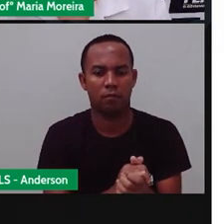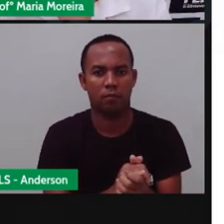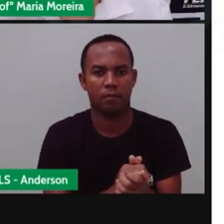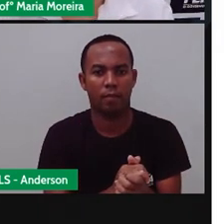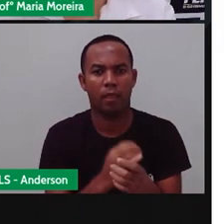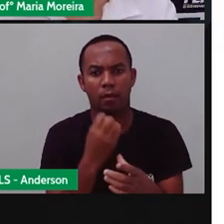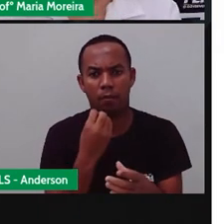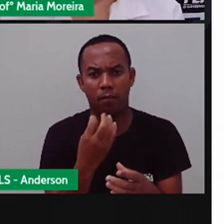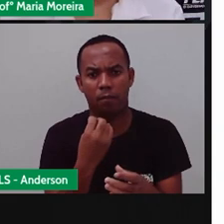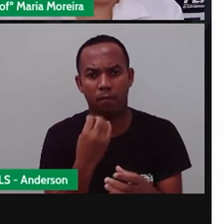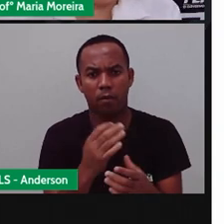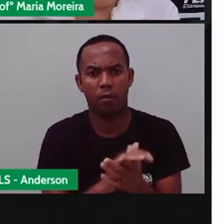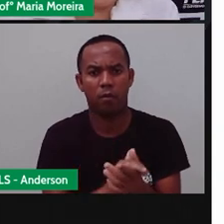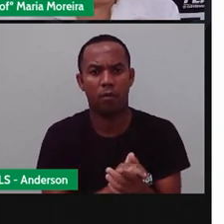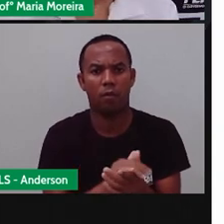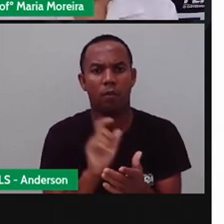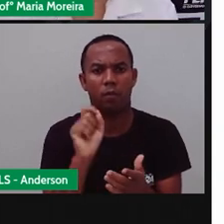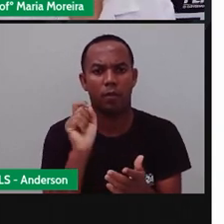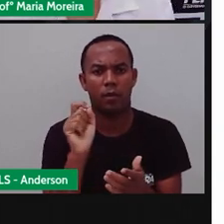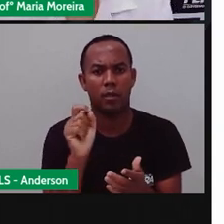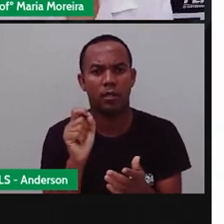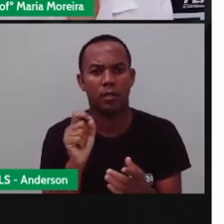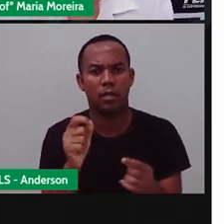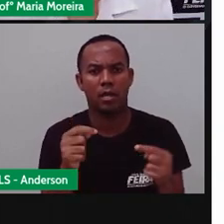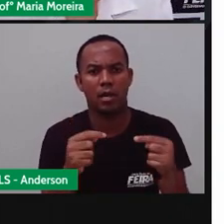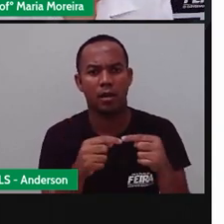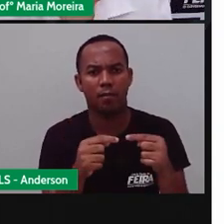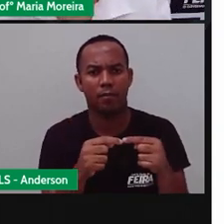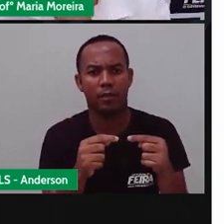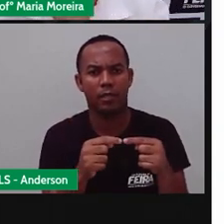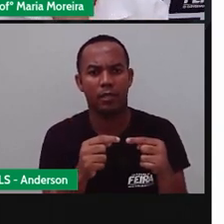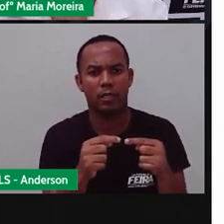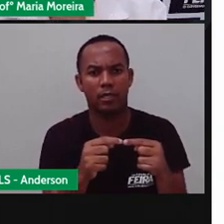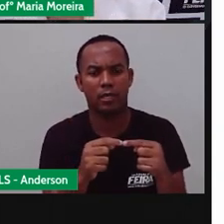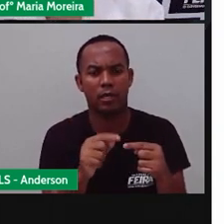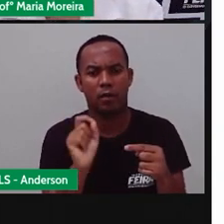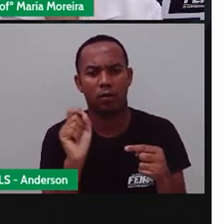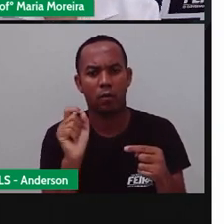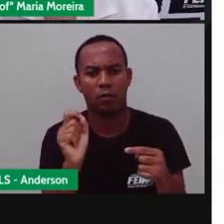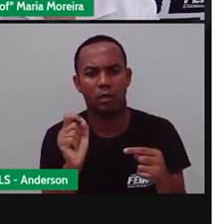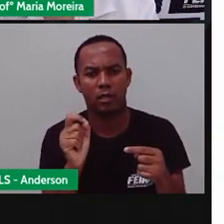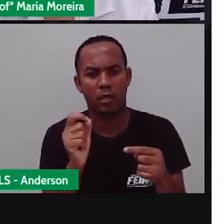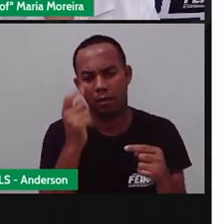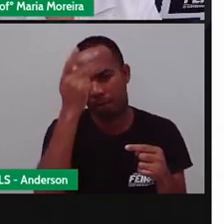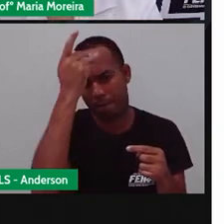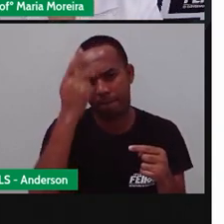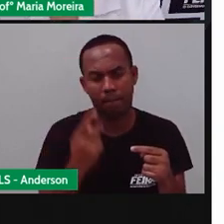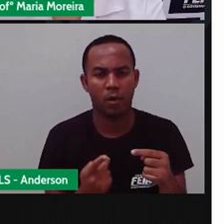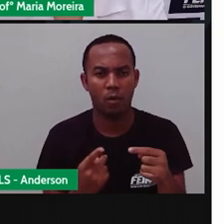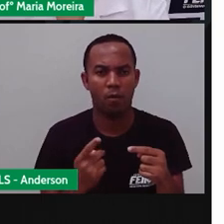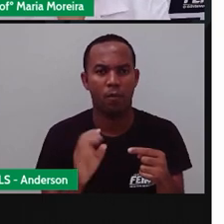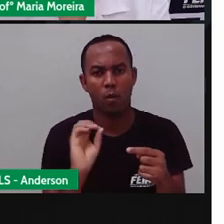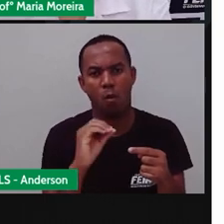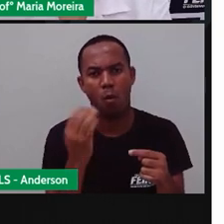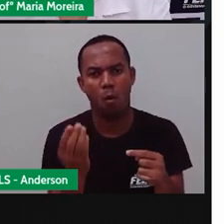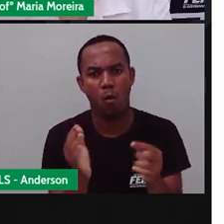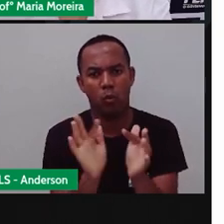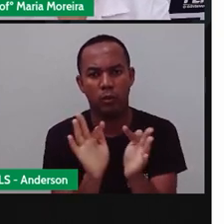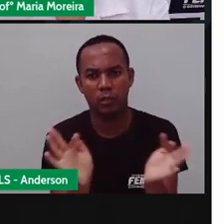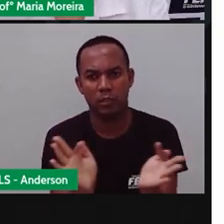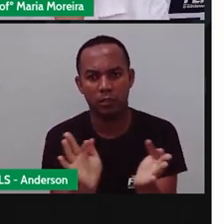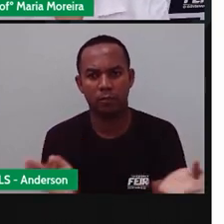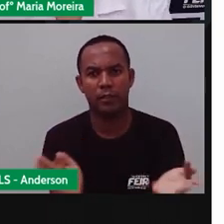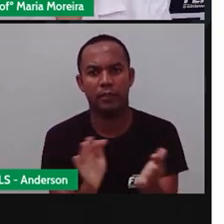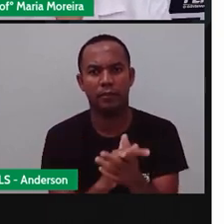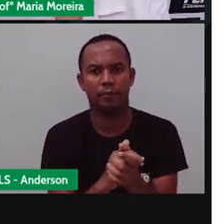Bom, e aí existe uma outra classificação para os substantivos, né? Concretos ou abstratos, né? Os substantivos